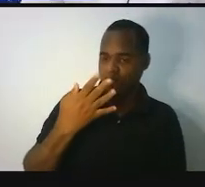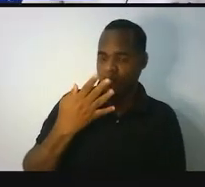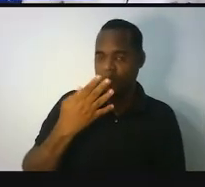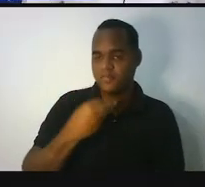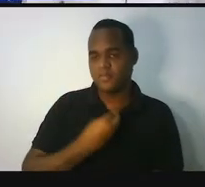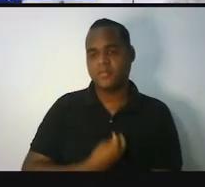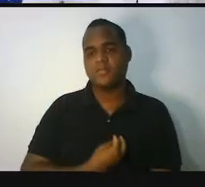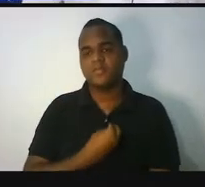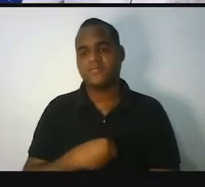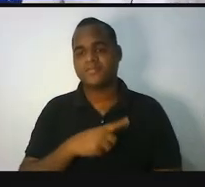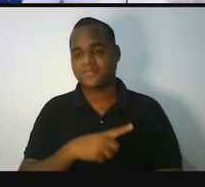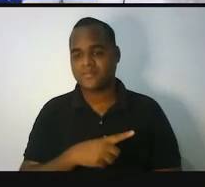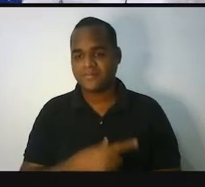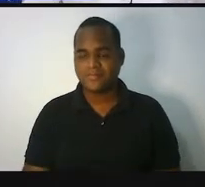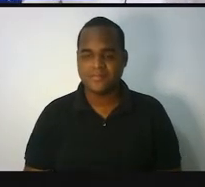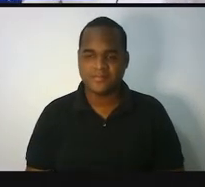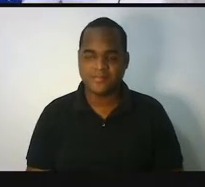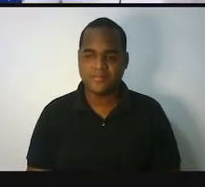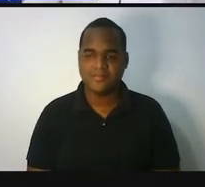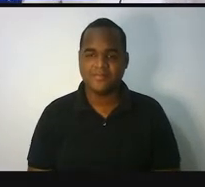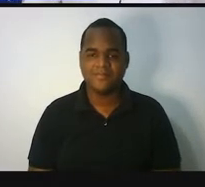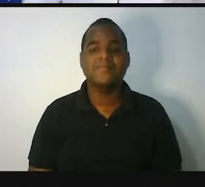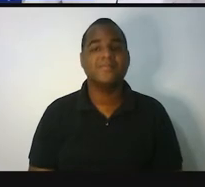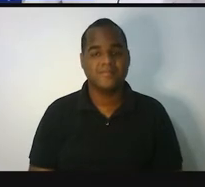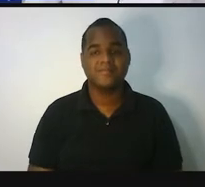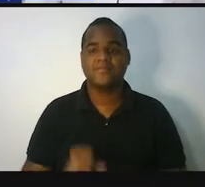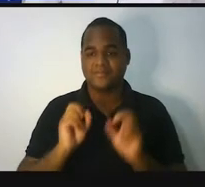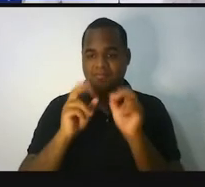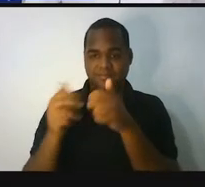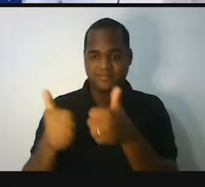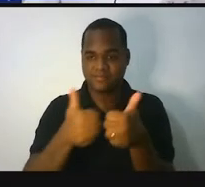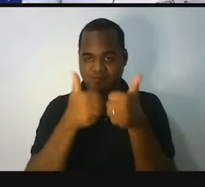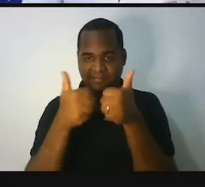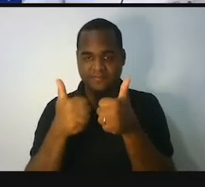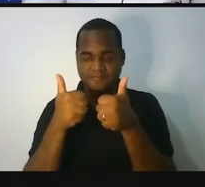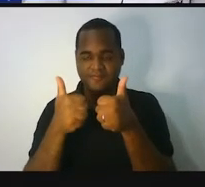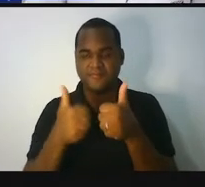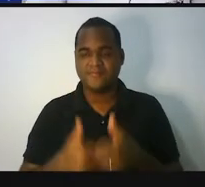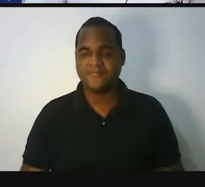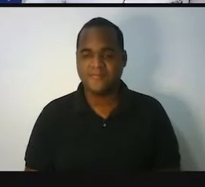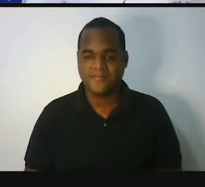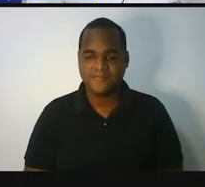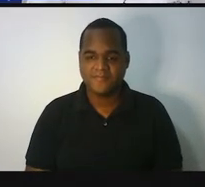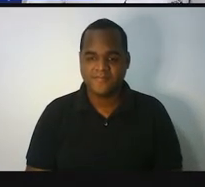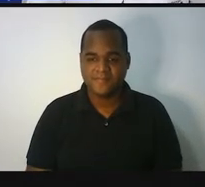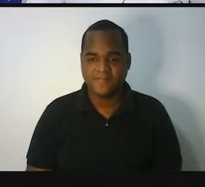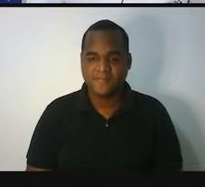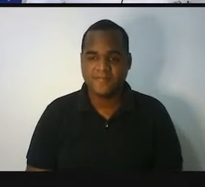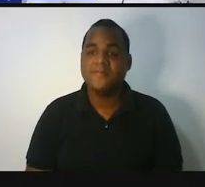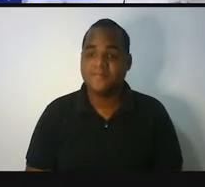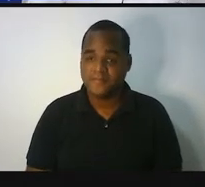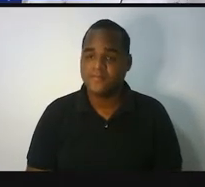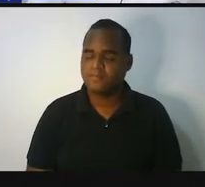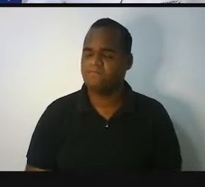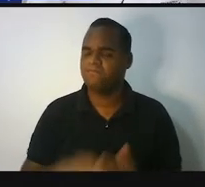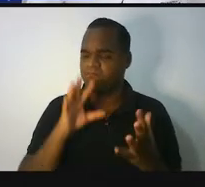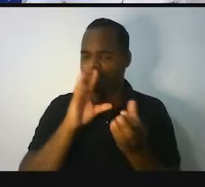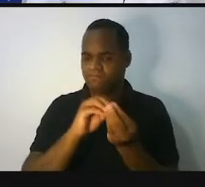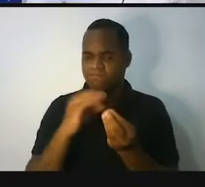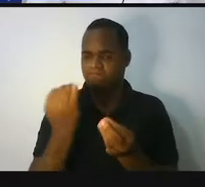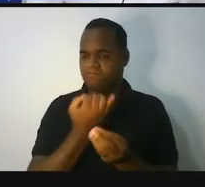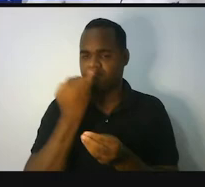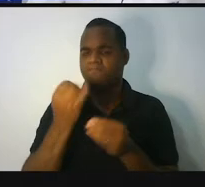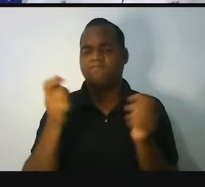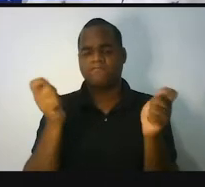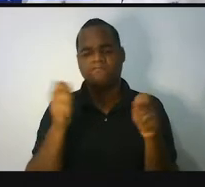ano de 2014. Belezinha? Se você achar interessante, você